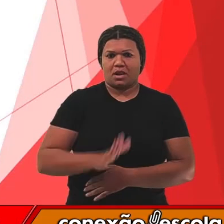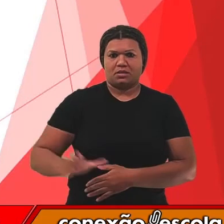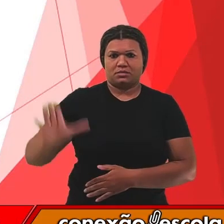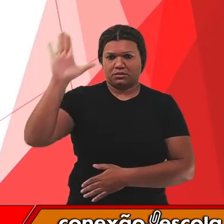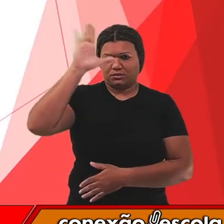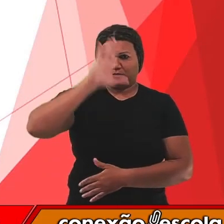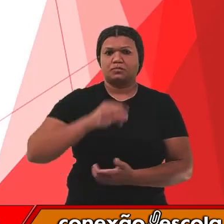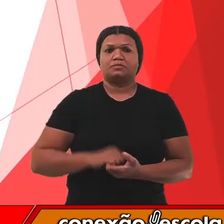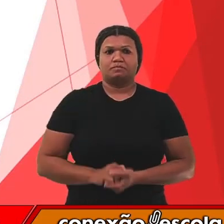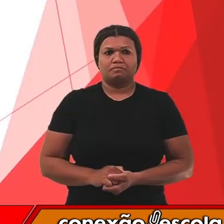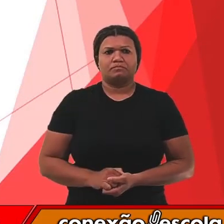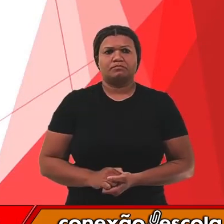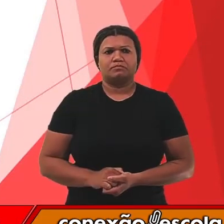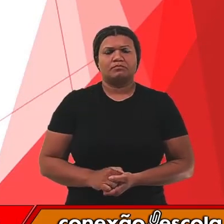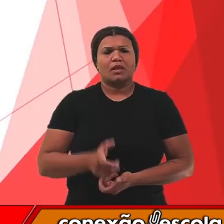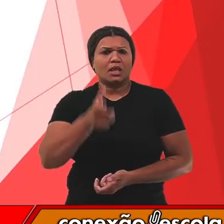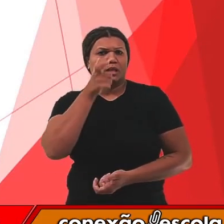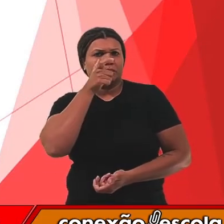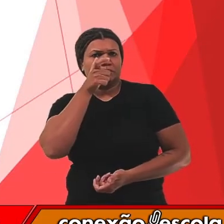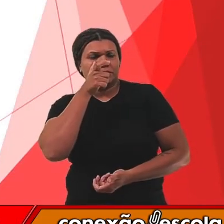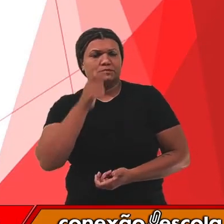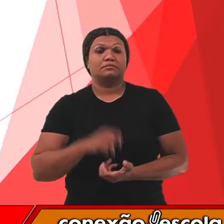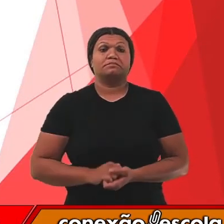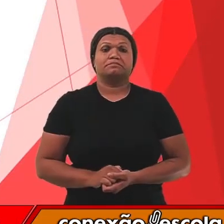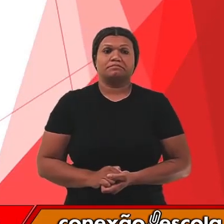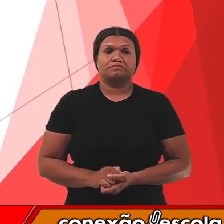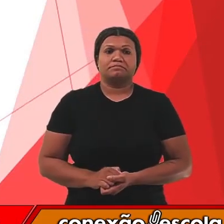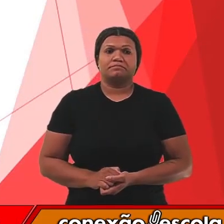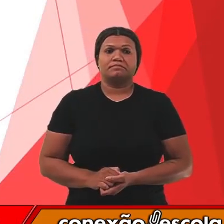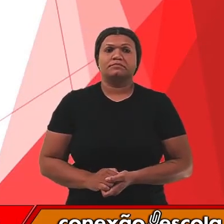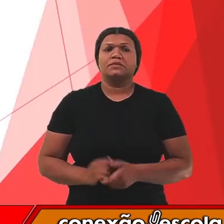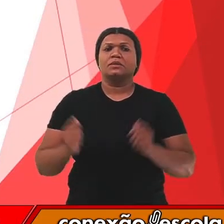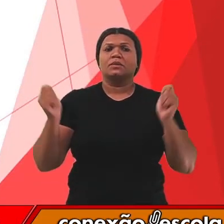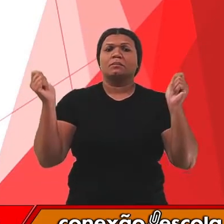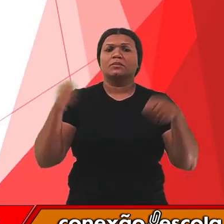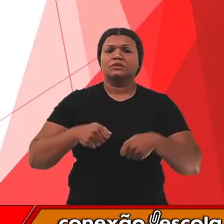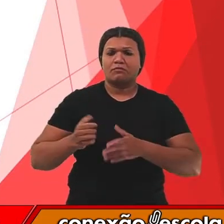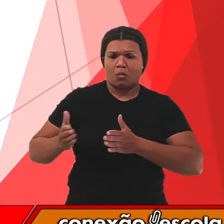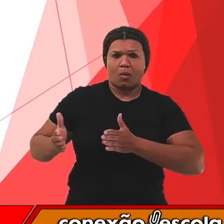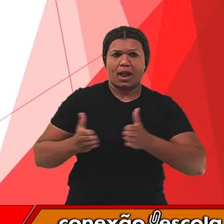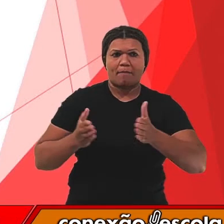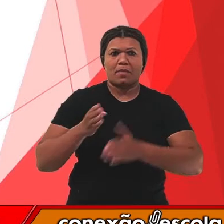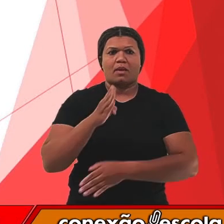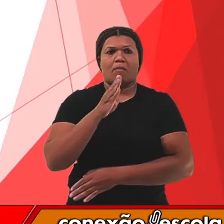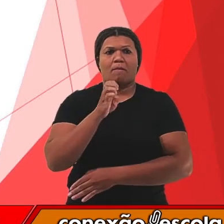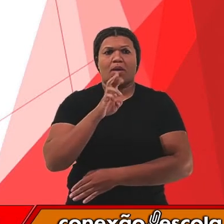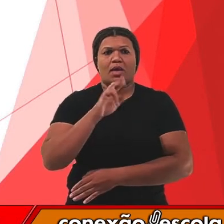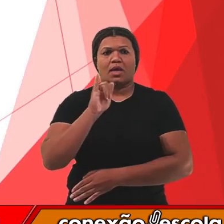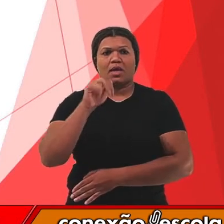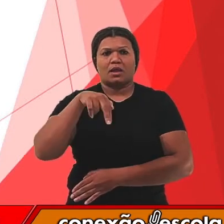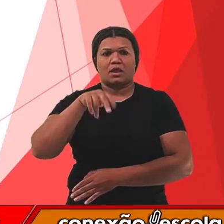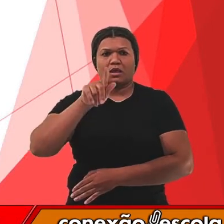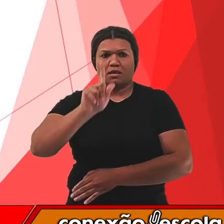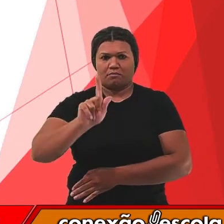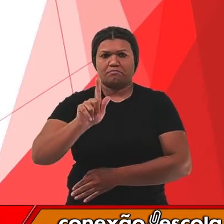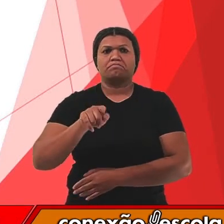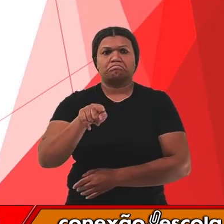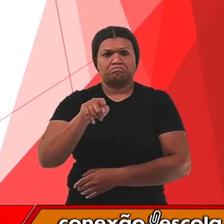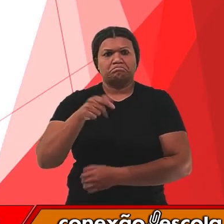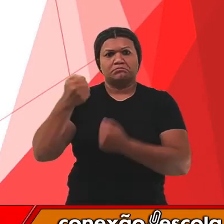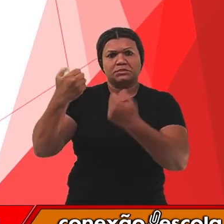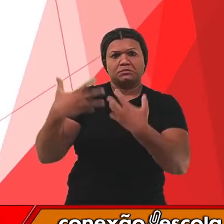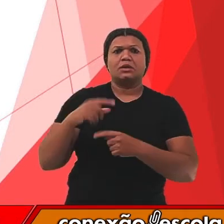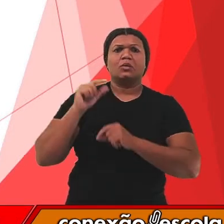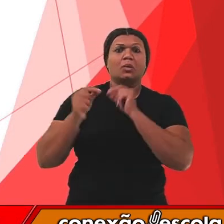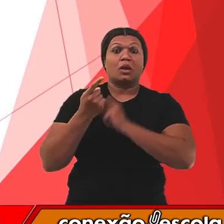Vamos observar. Hipótese da Rota de Bering. Afirma que, durante a última